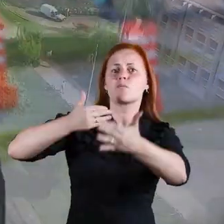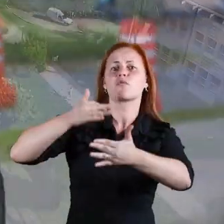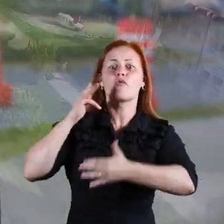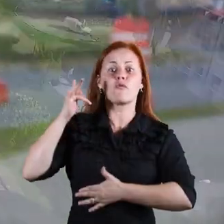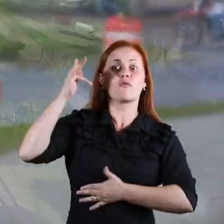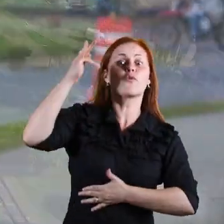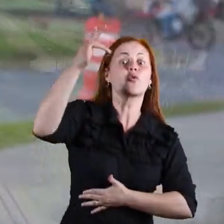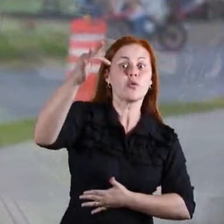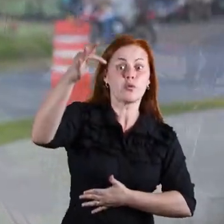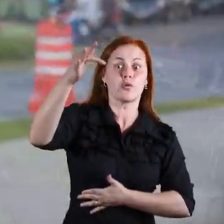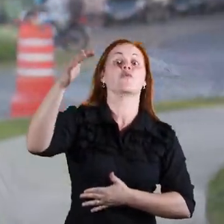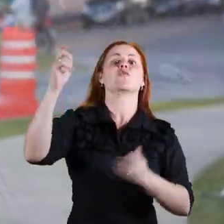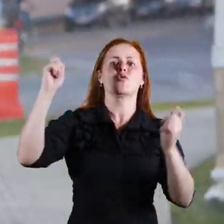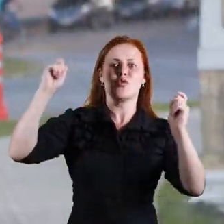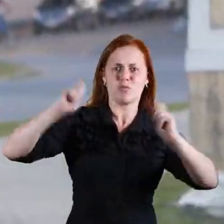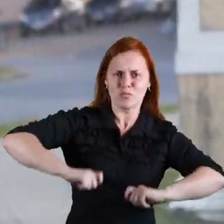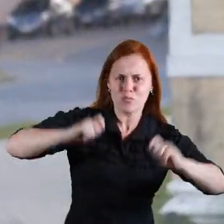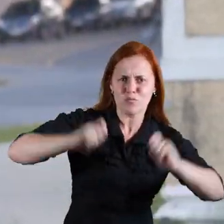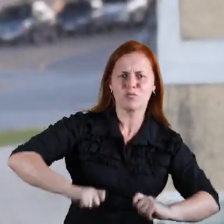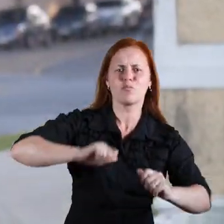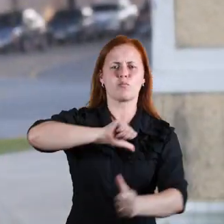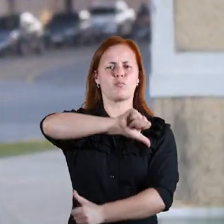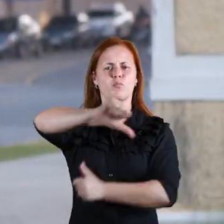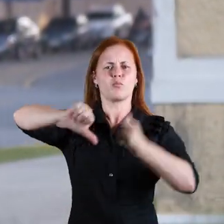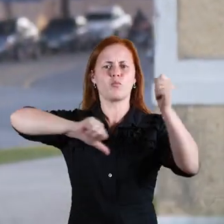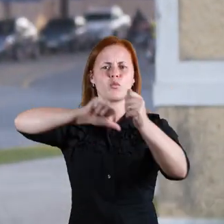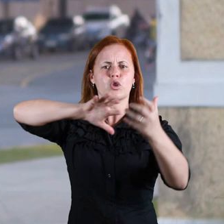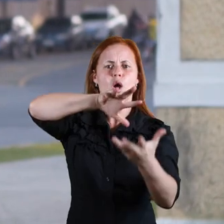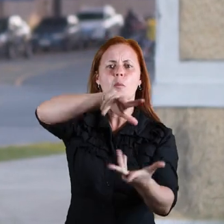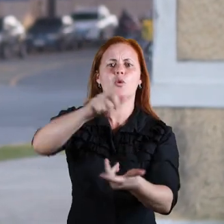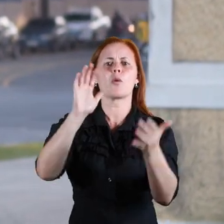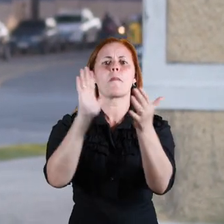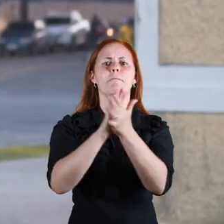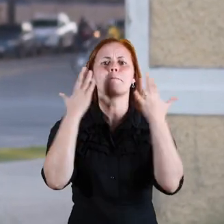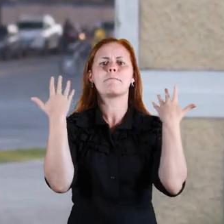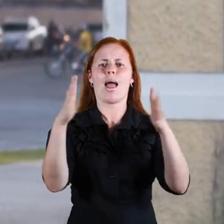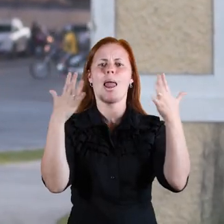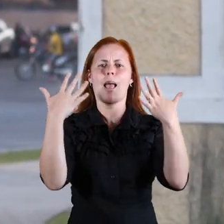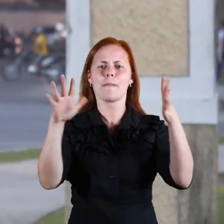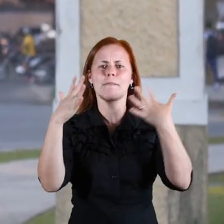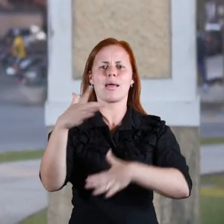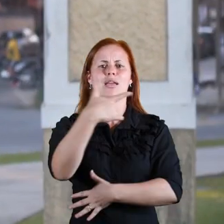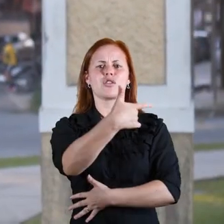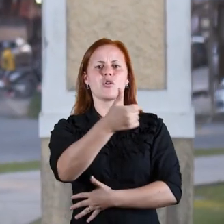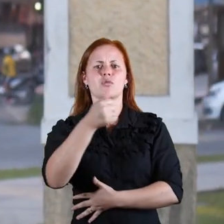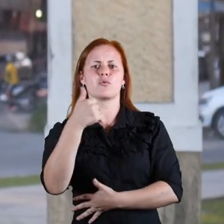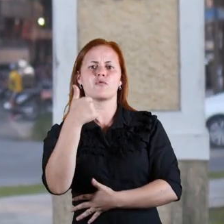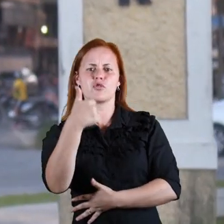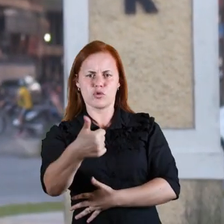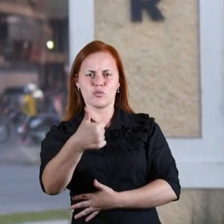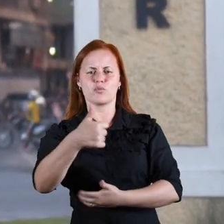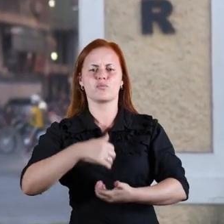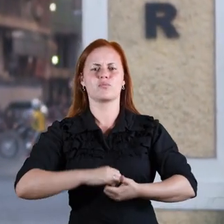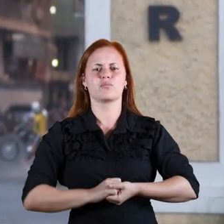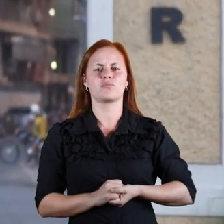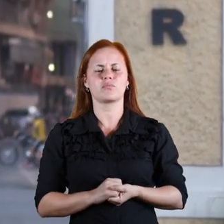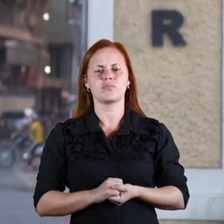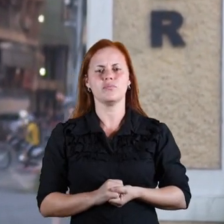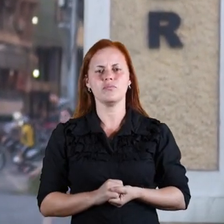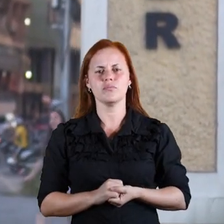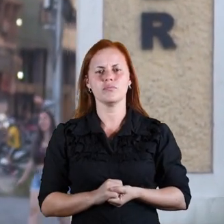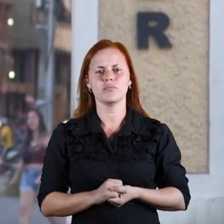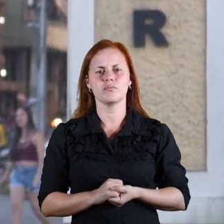Vocês podem e devem mudar o mundo. Parabéns, turma de 2021! Parabéns,